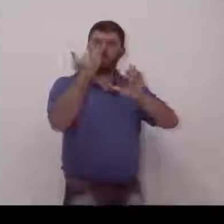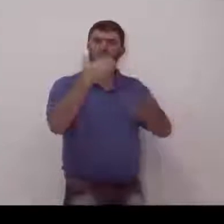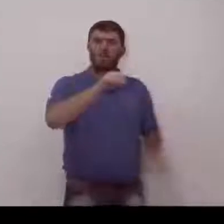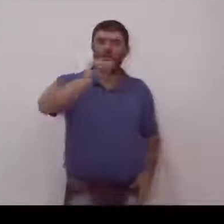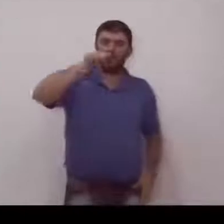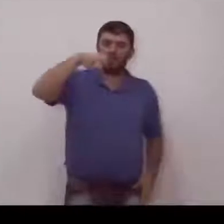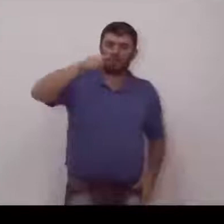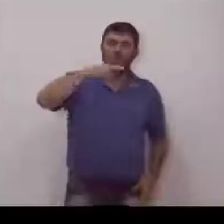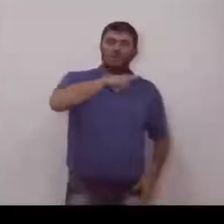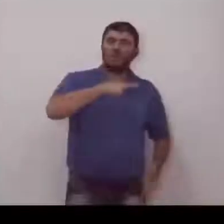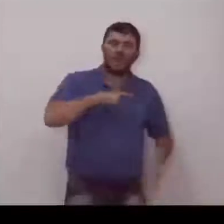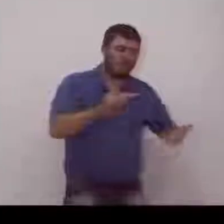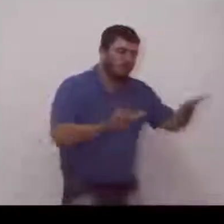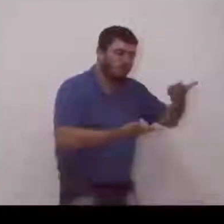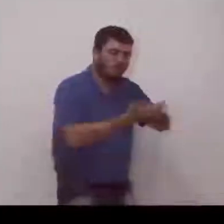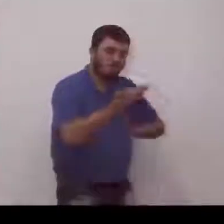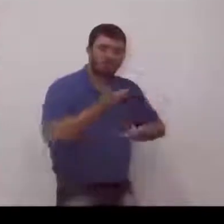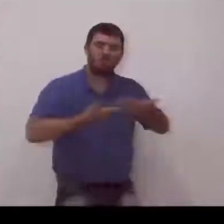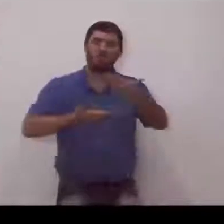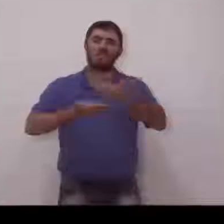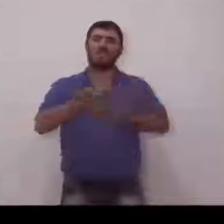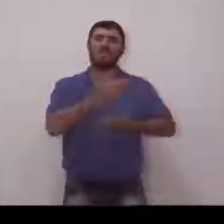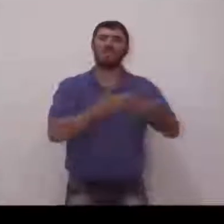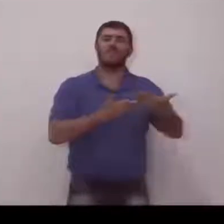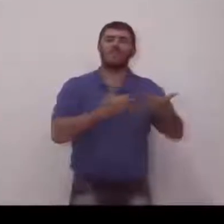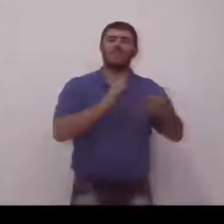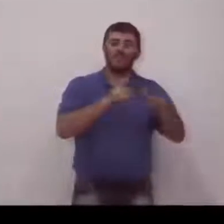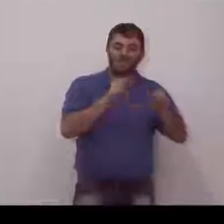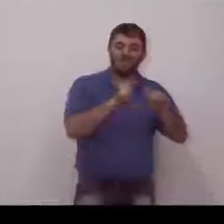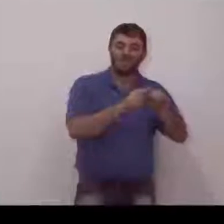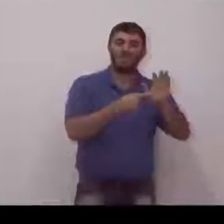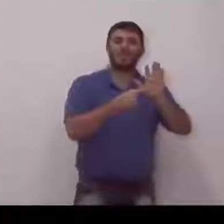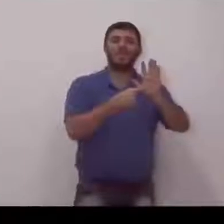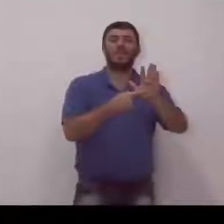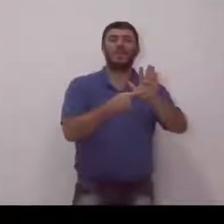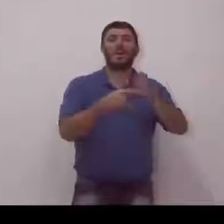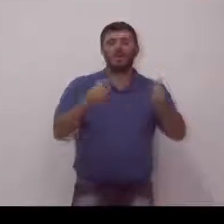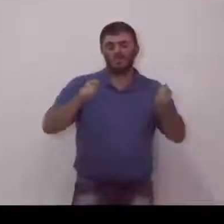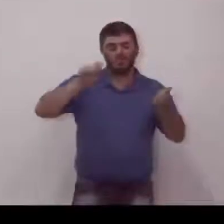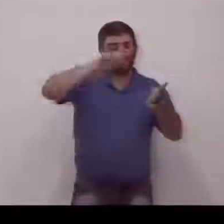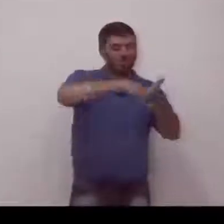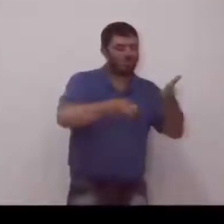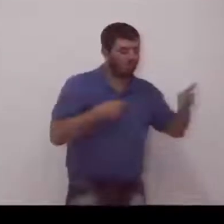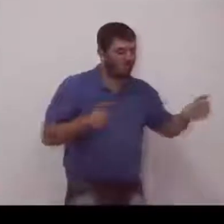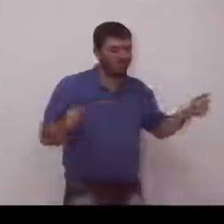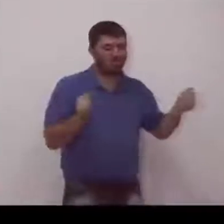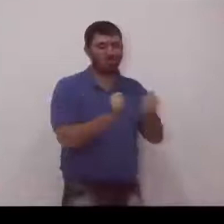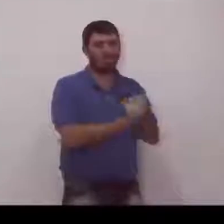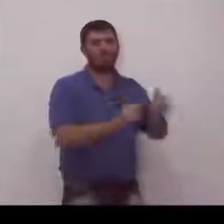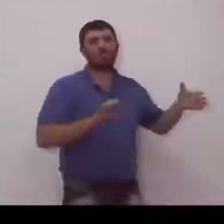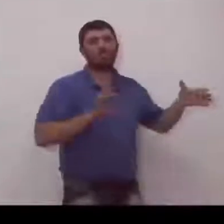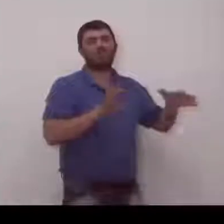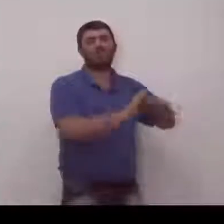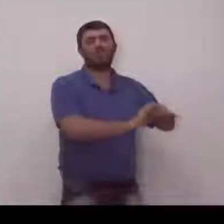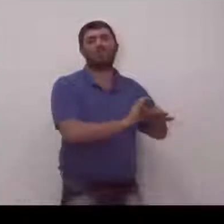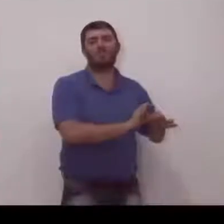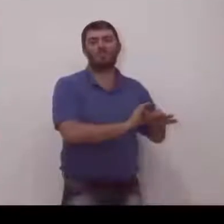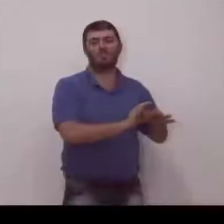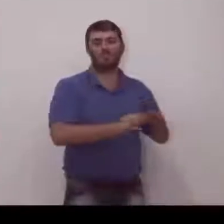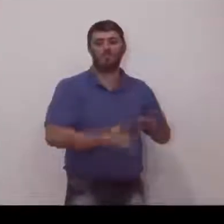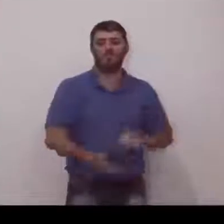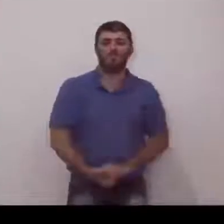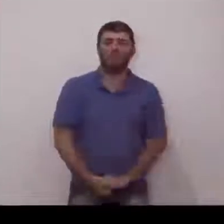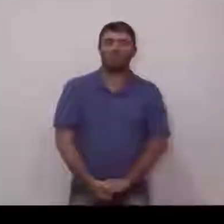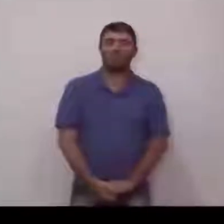os vereadores, daquelas pessoas que já fizeram essa indicação, ter a gentileza de poder assinar em conjunto e não tem problema algum em fazer.